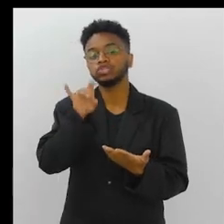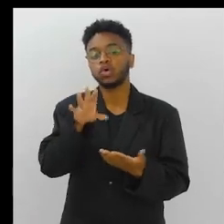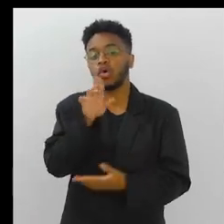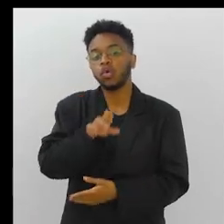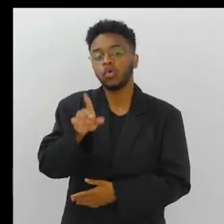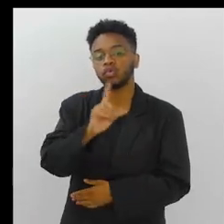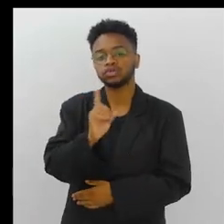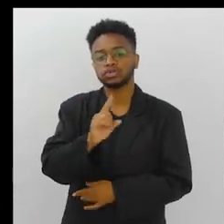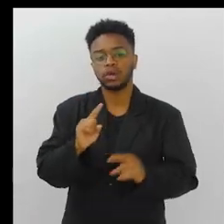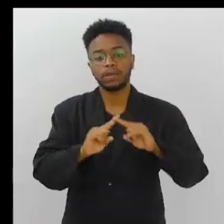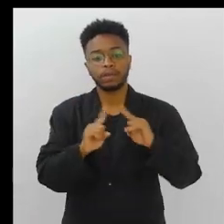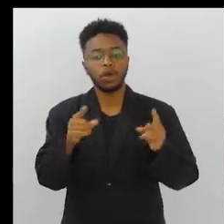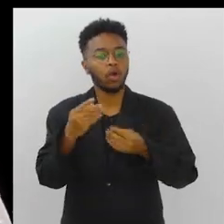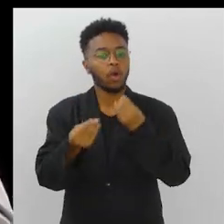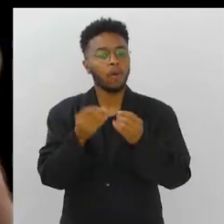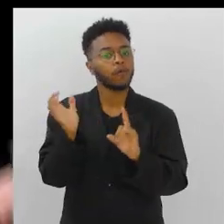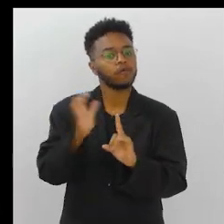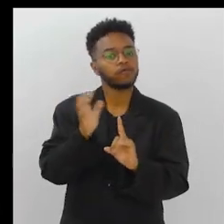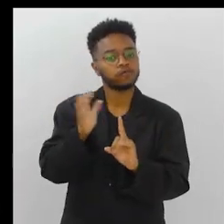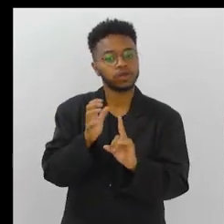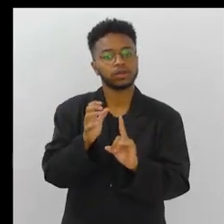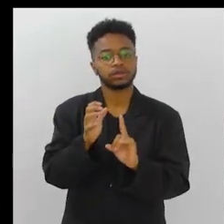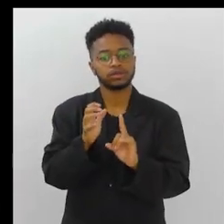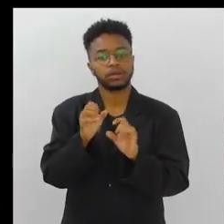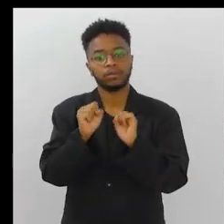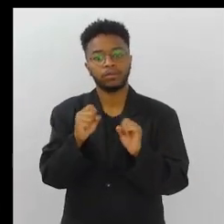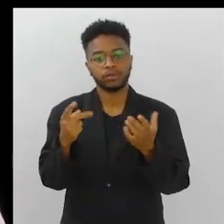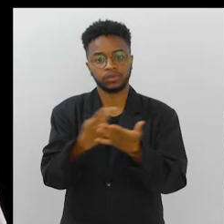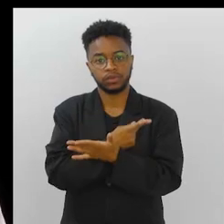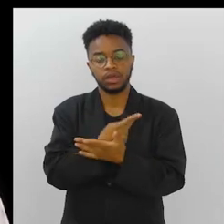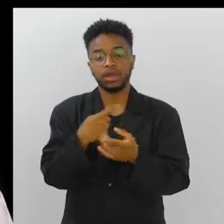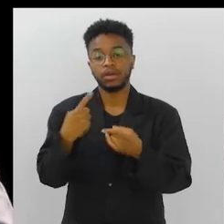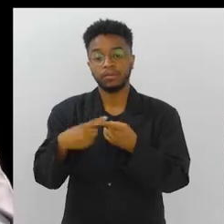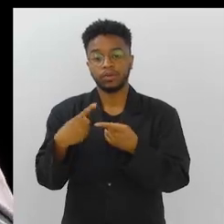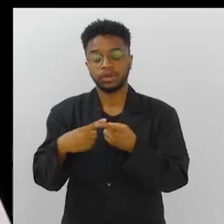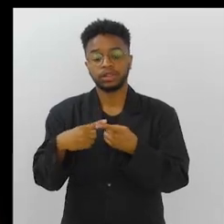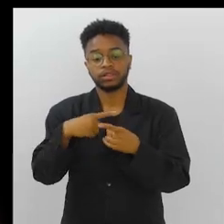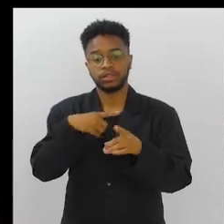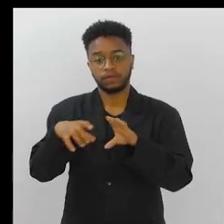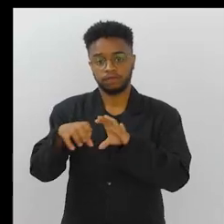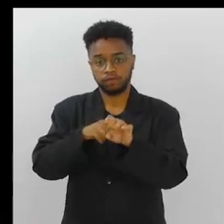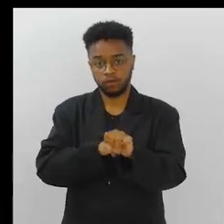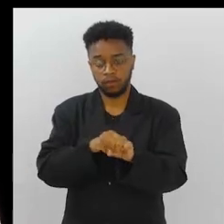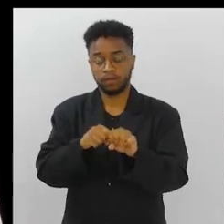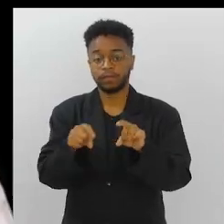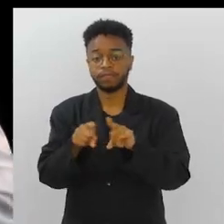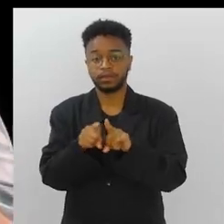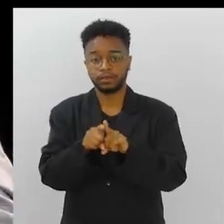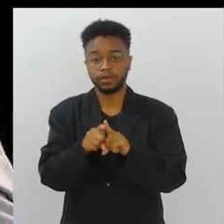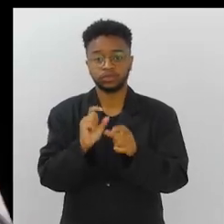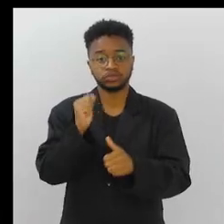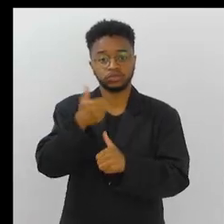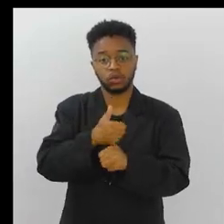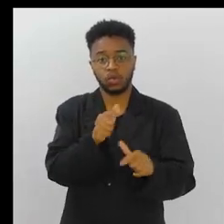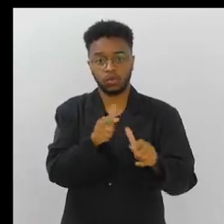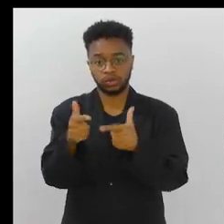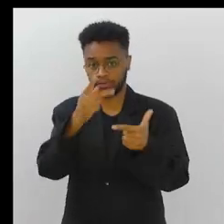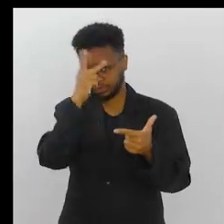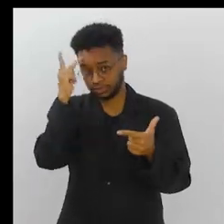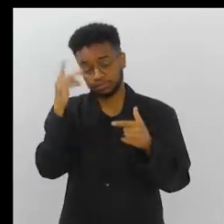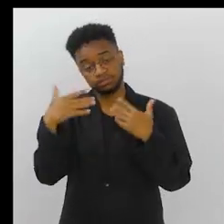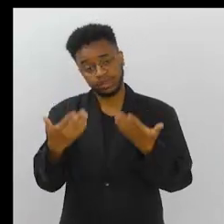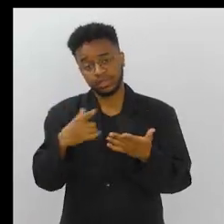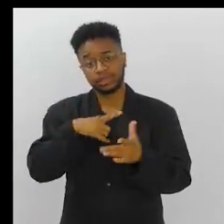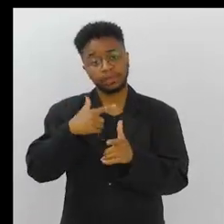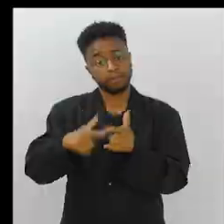tanto do uso, mas o direito do impacto que ela pode gerar, principalmente quando ela está associada à automação e ela vai substituindo pessoas.